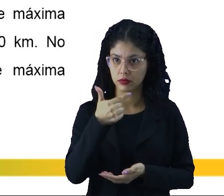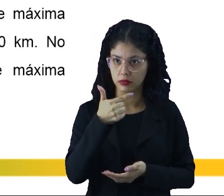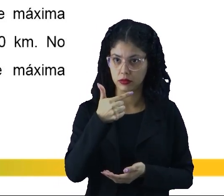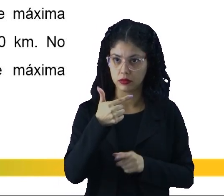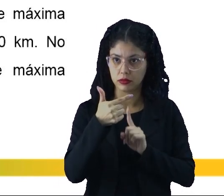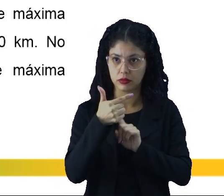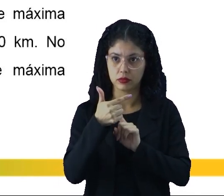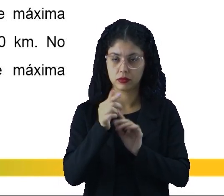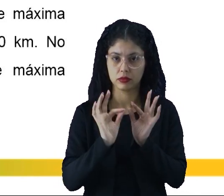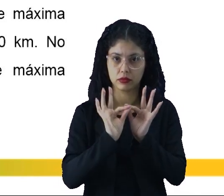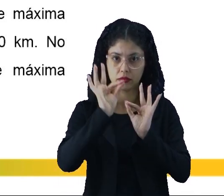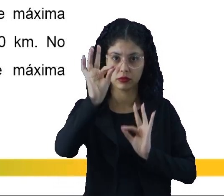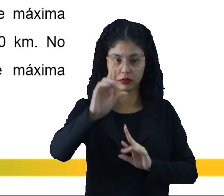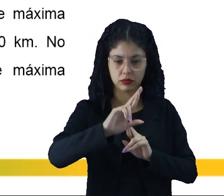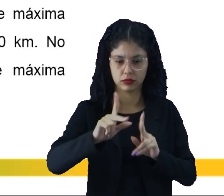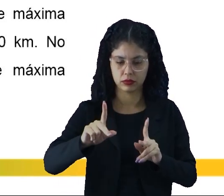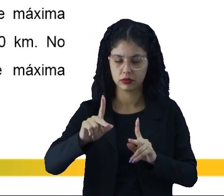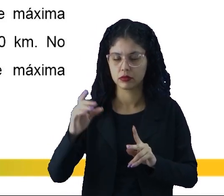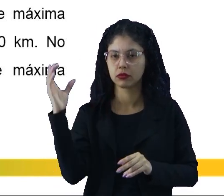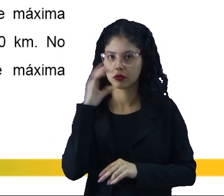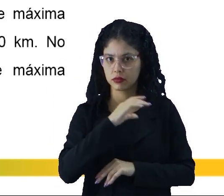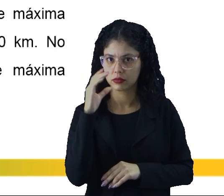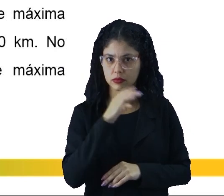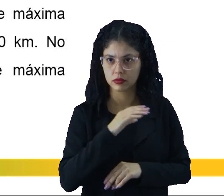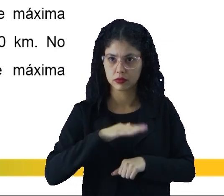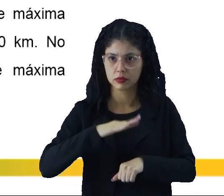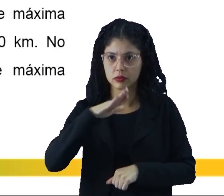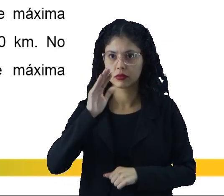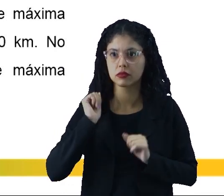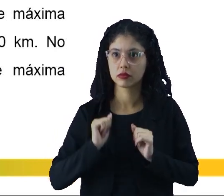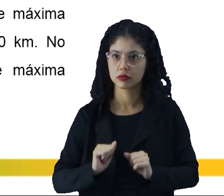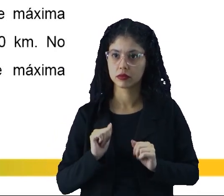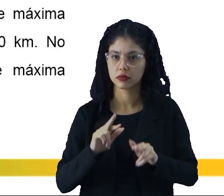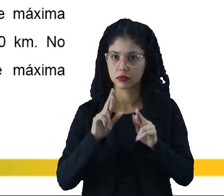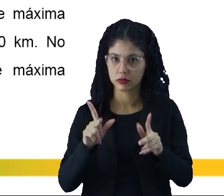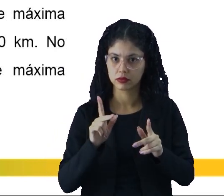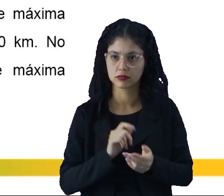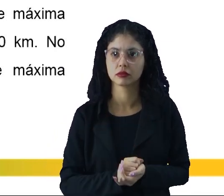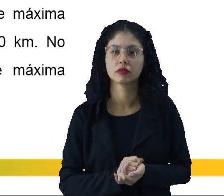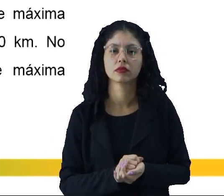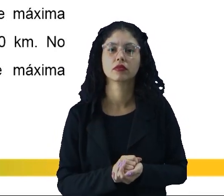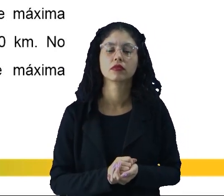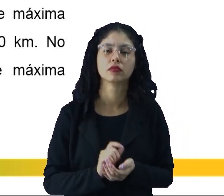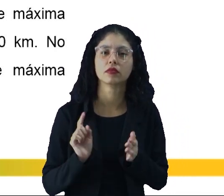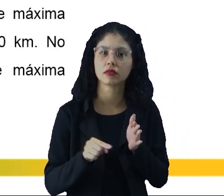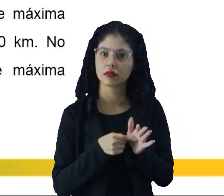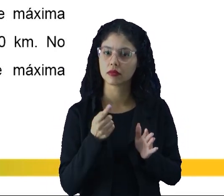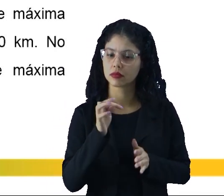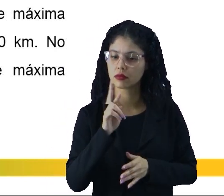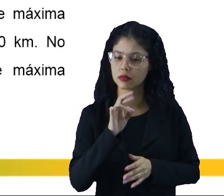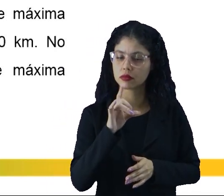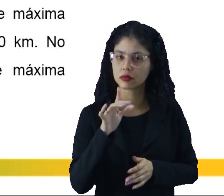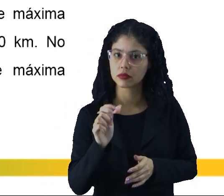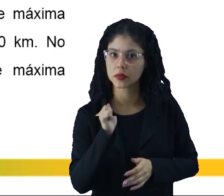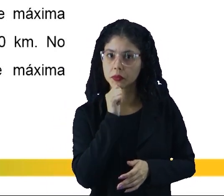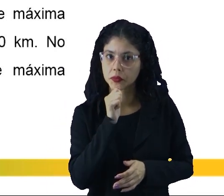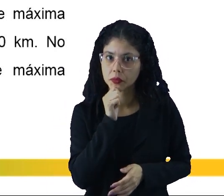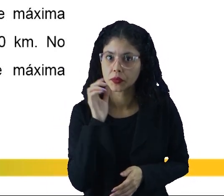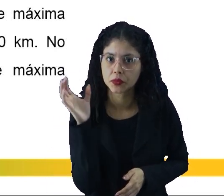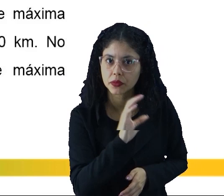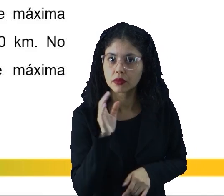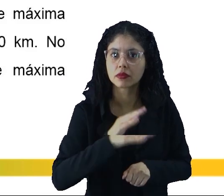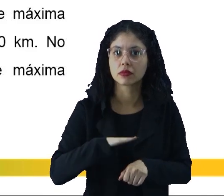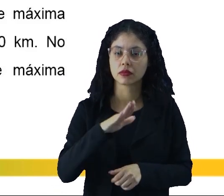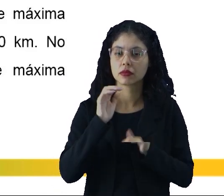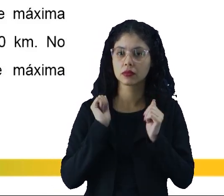trechos de distâncias diferentes e velocidades máximas permitidas diferentes no primeiro trecho a velocidade